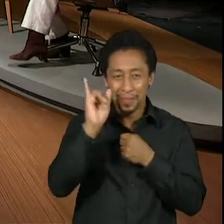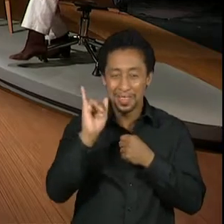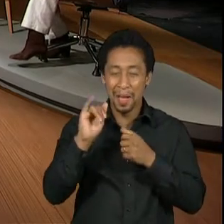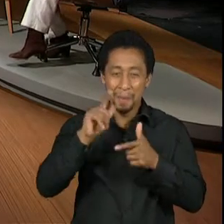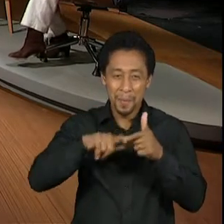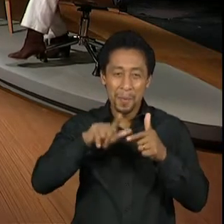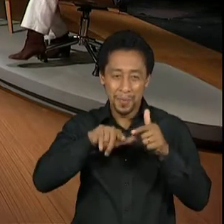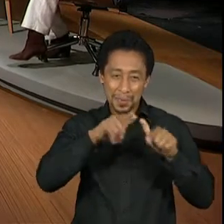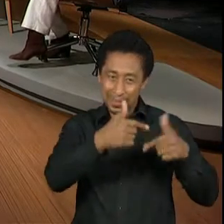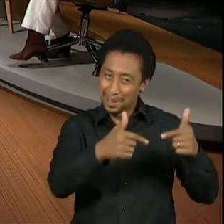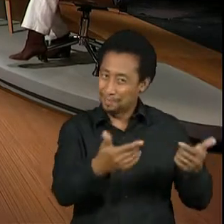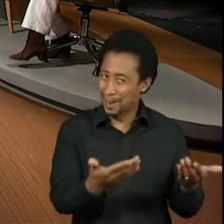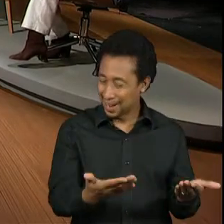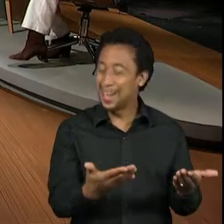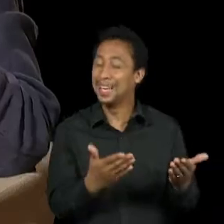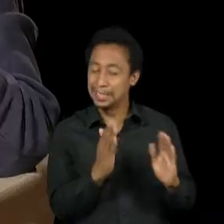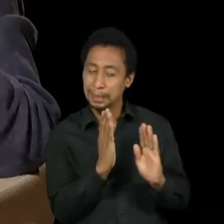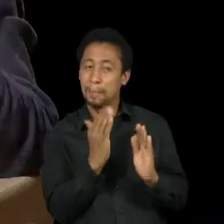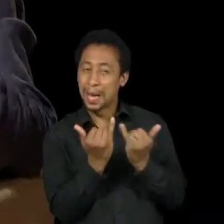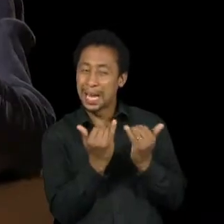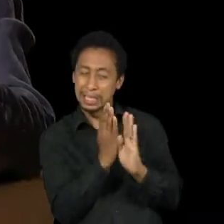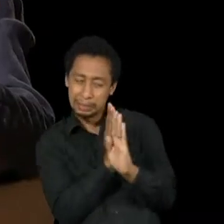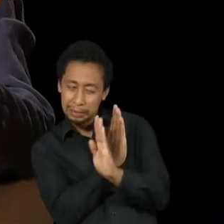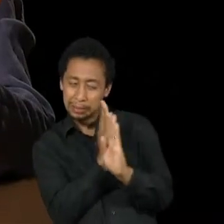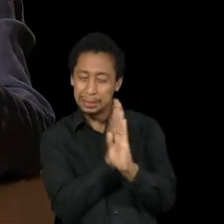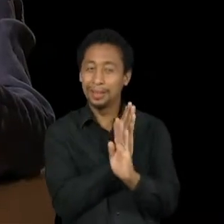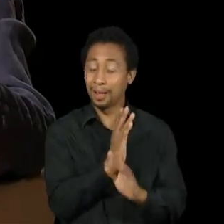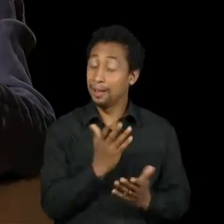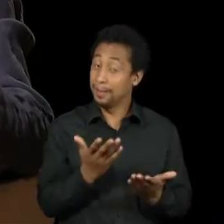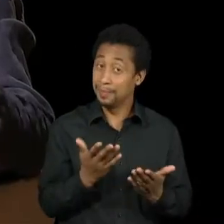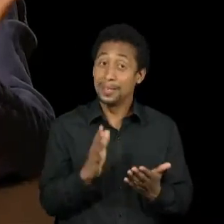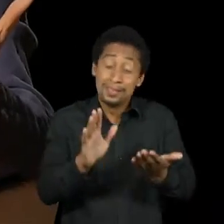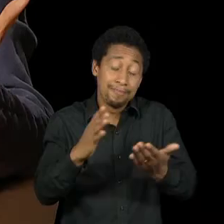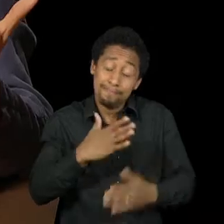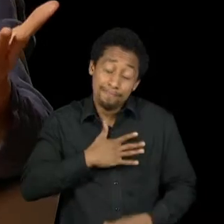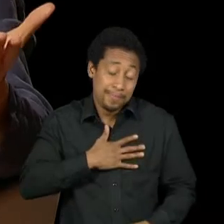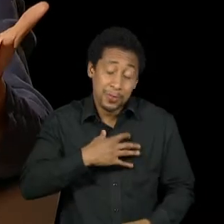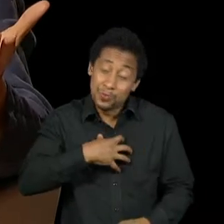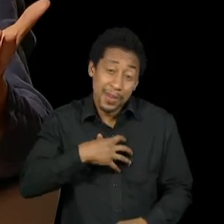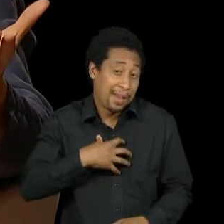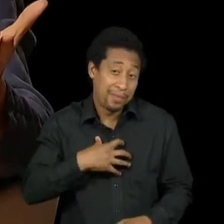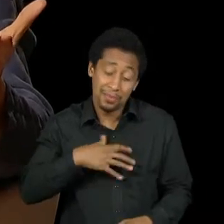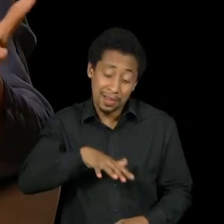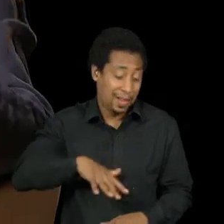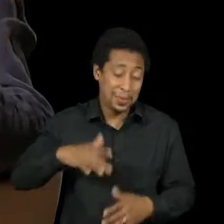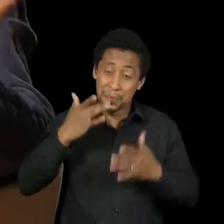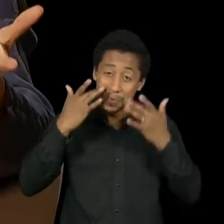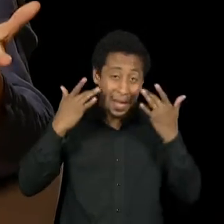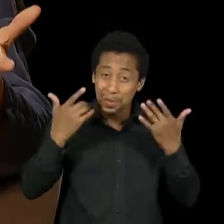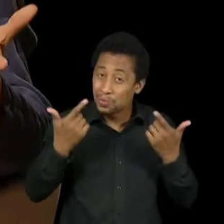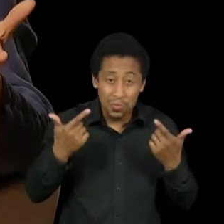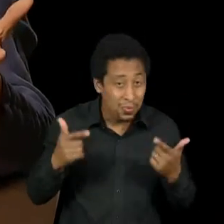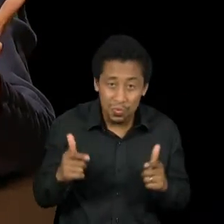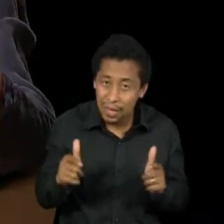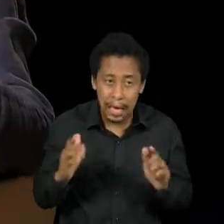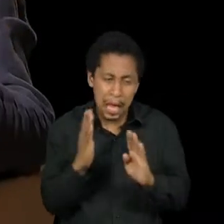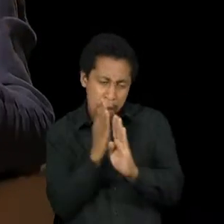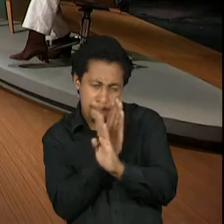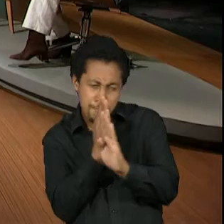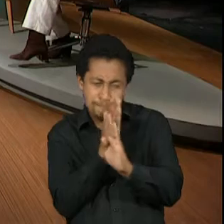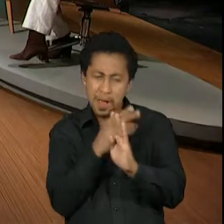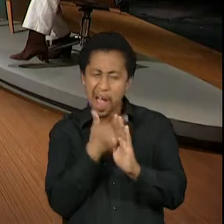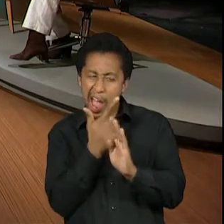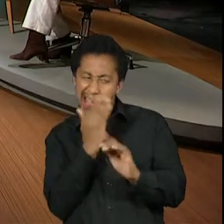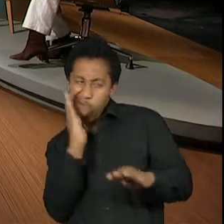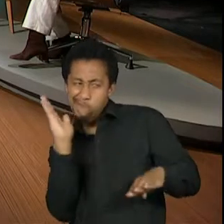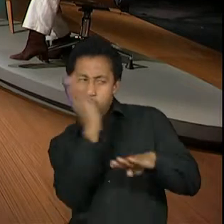Espionagem. Não, porque não tem isso em arte, em teatro. Não tem isso. As nossas questões são as